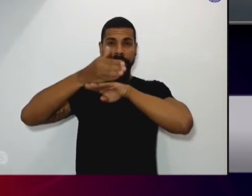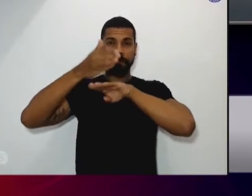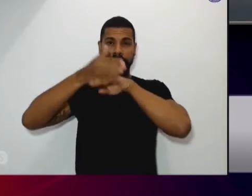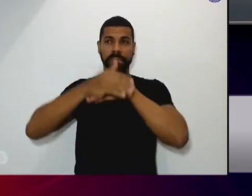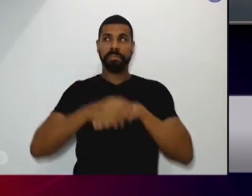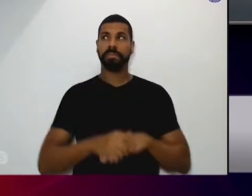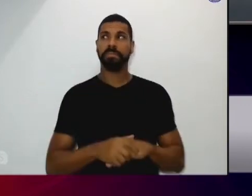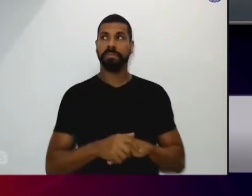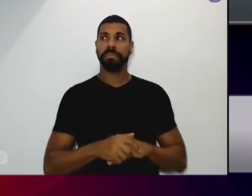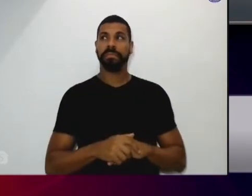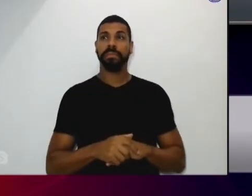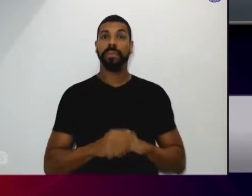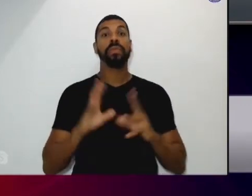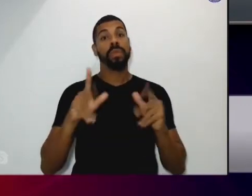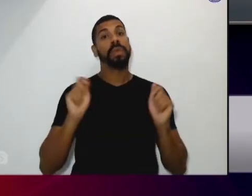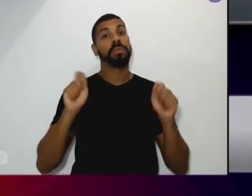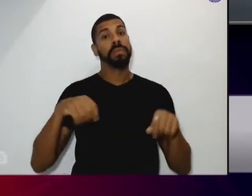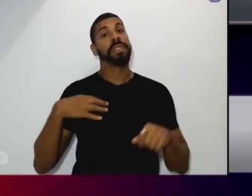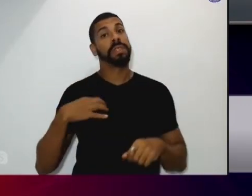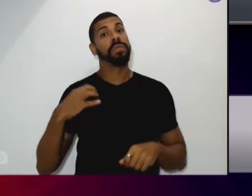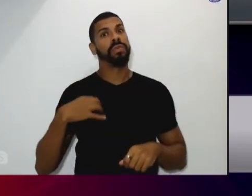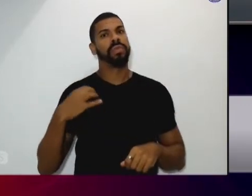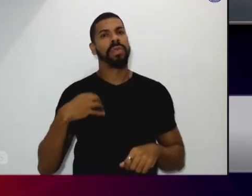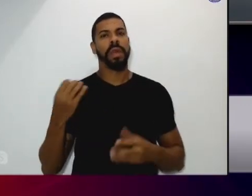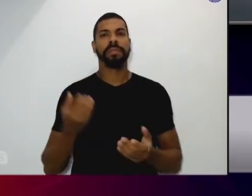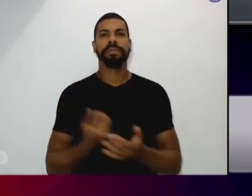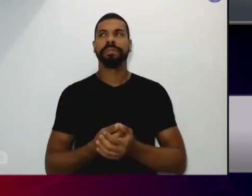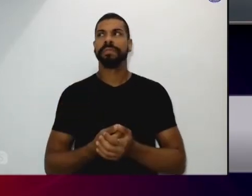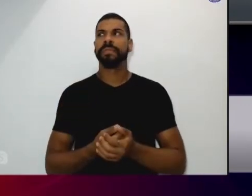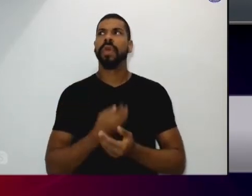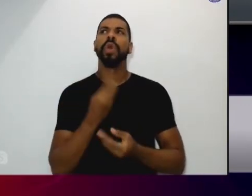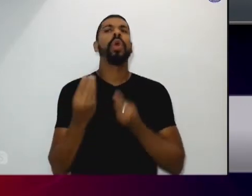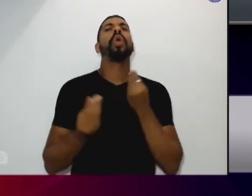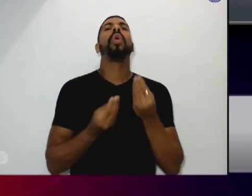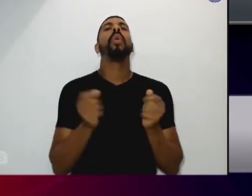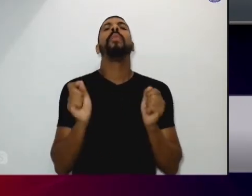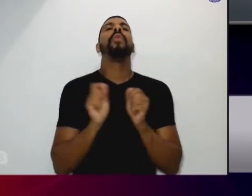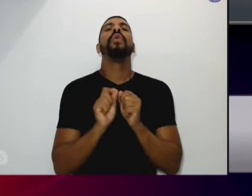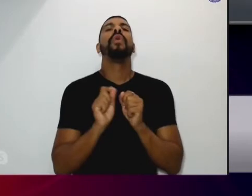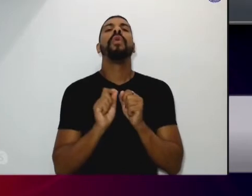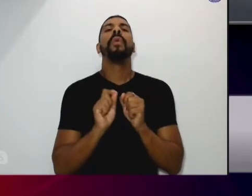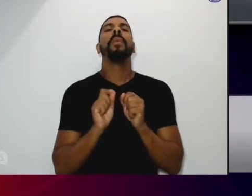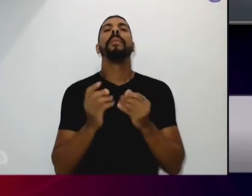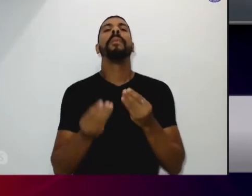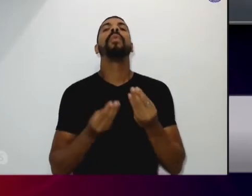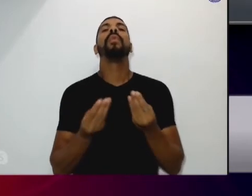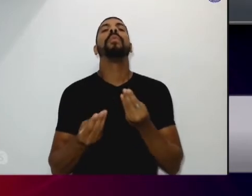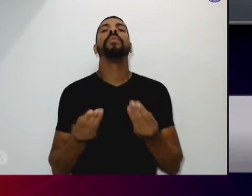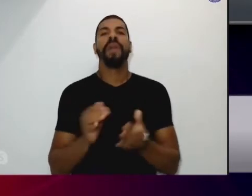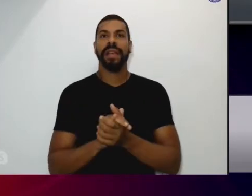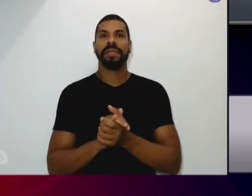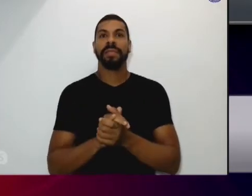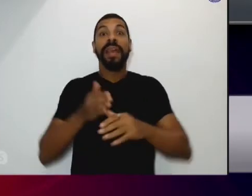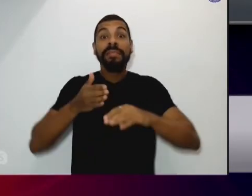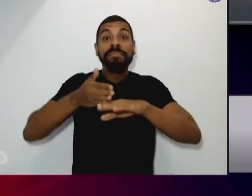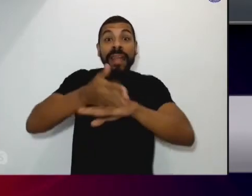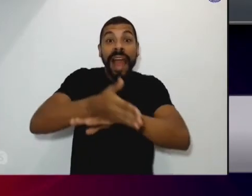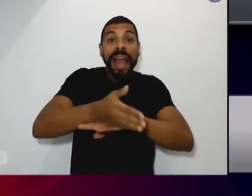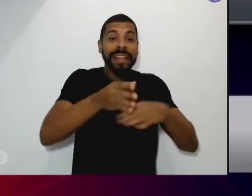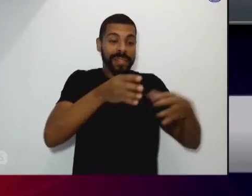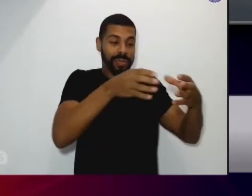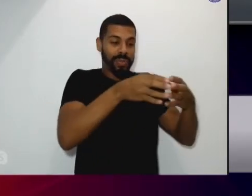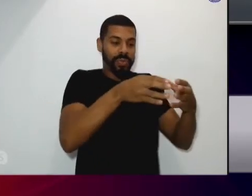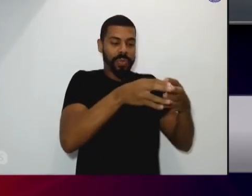e como é que faz para a gente quem se interessar pelo grupo como é que faz para entrar quem